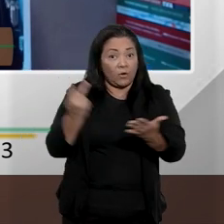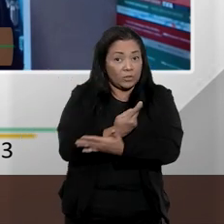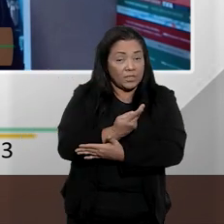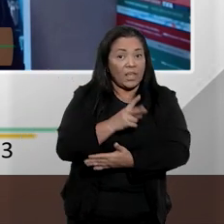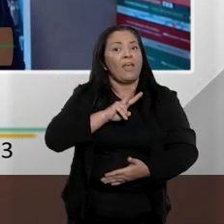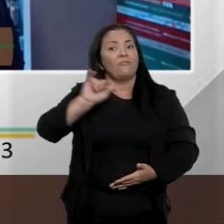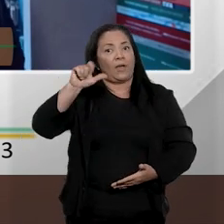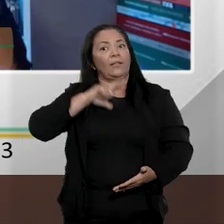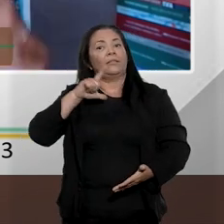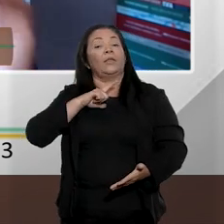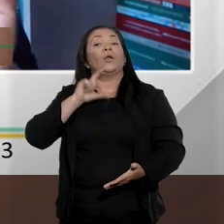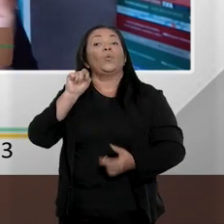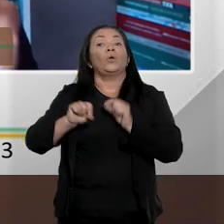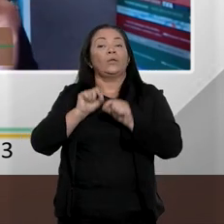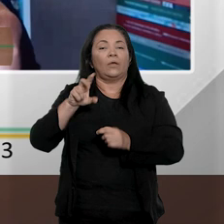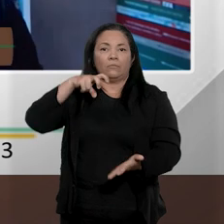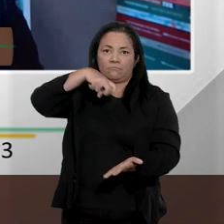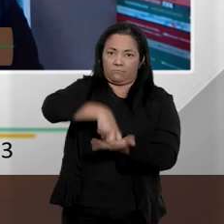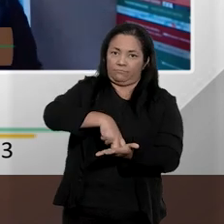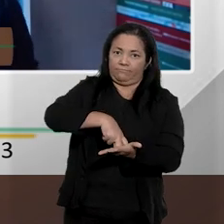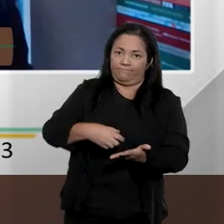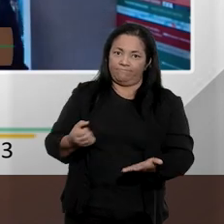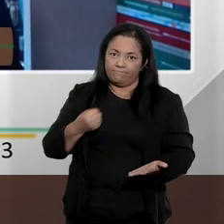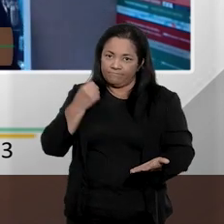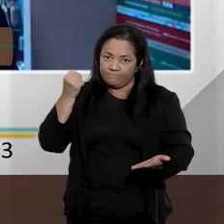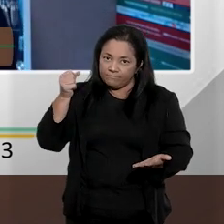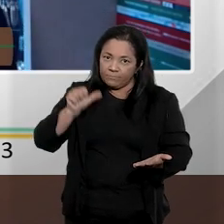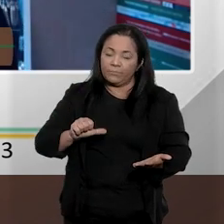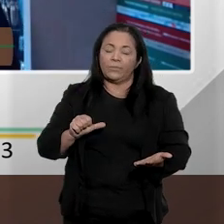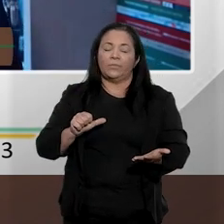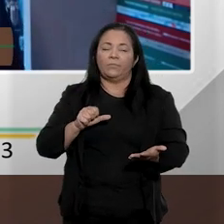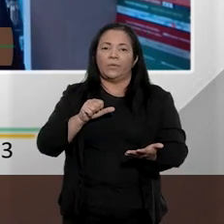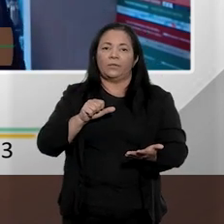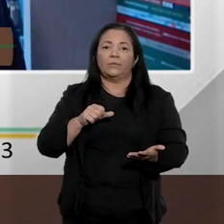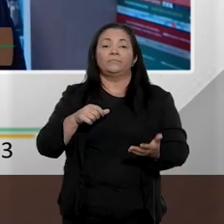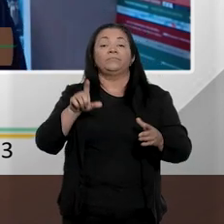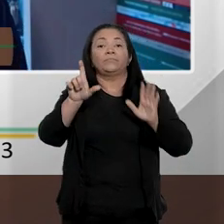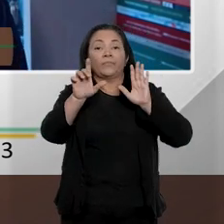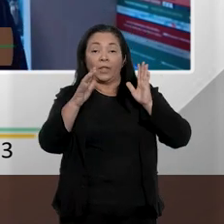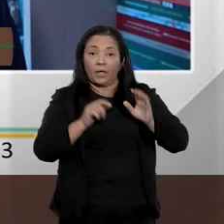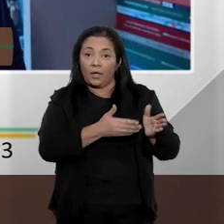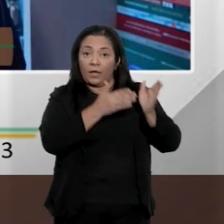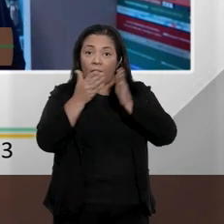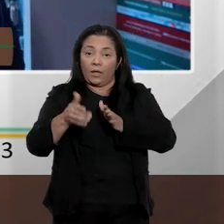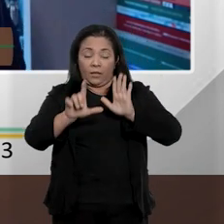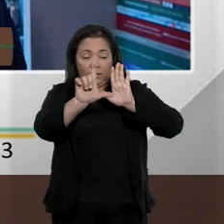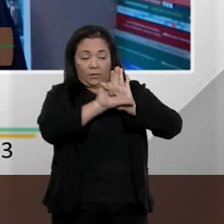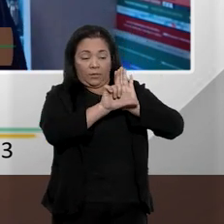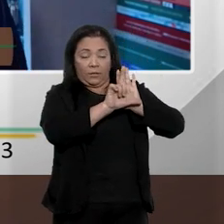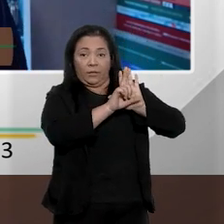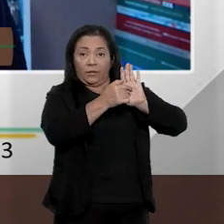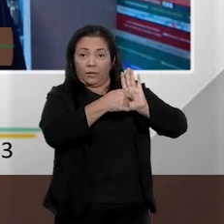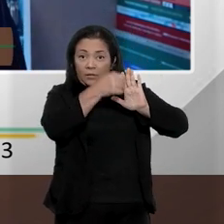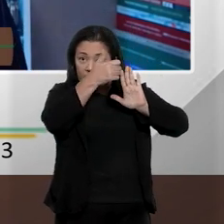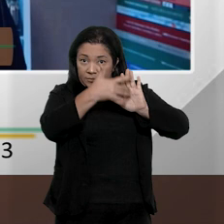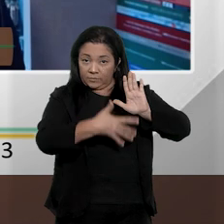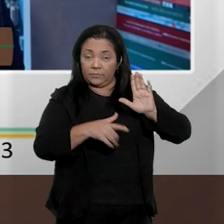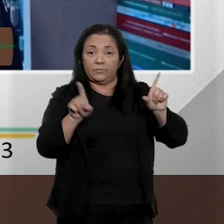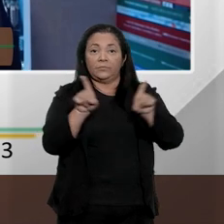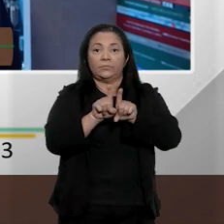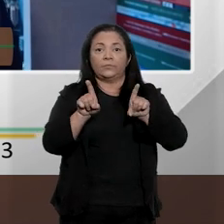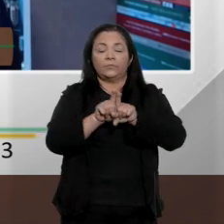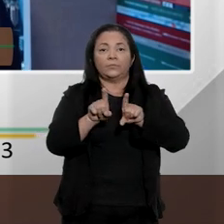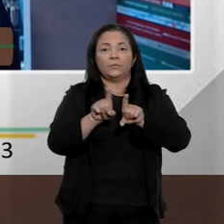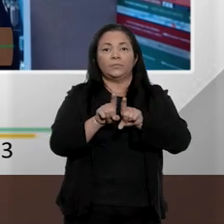ele tem uma pena maior e há um ponto interessante na legislação, justamente numa perspectiva